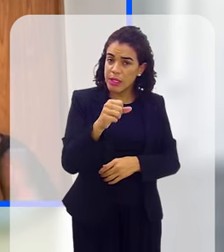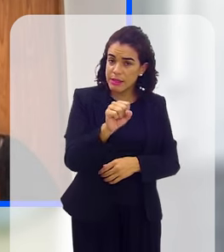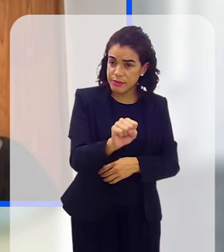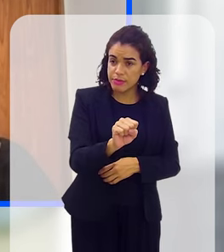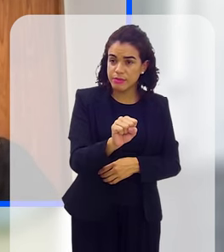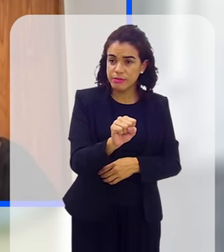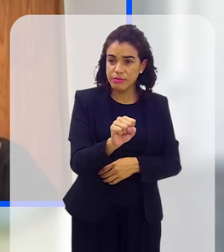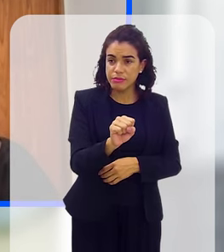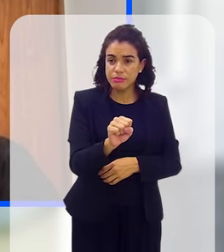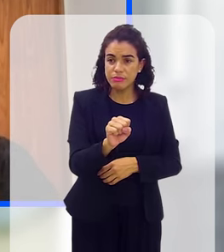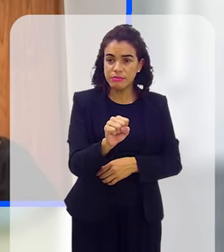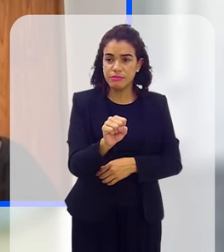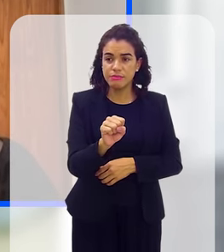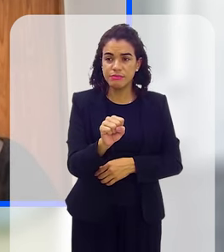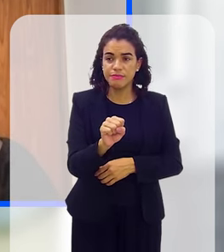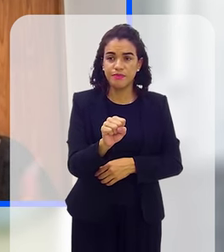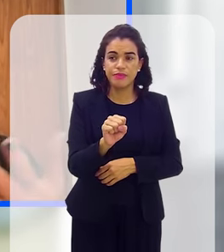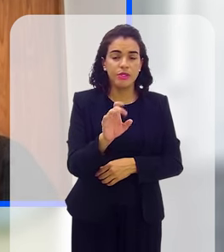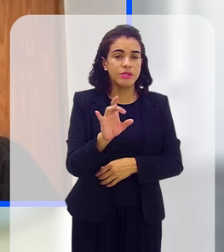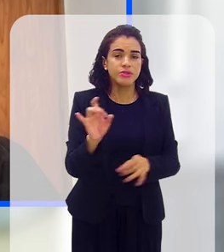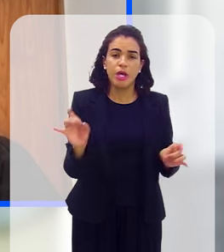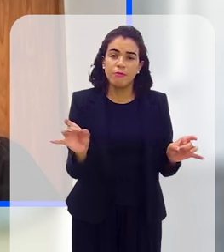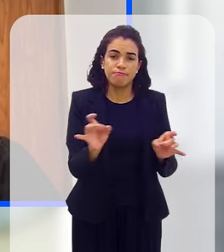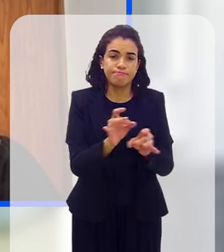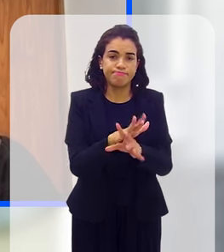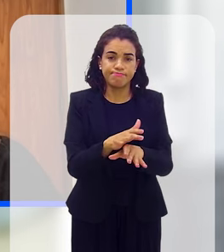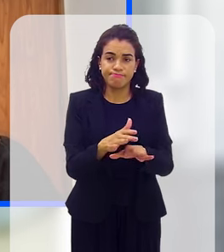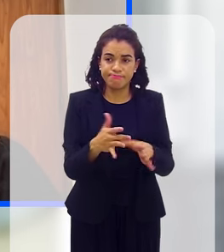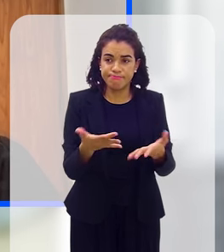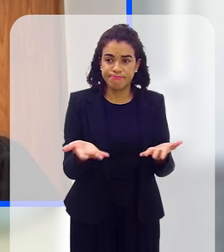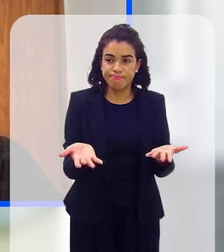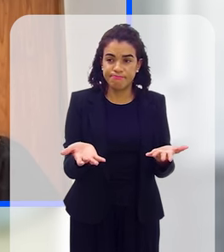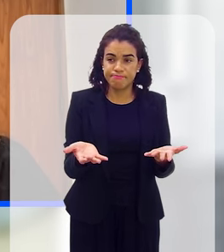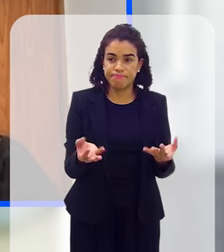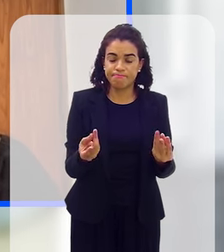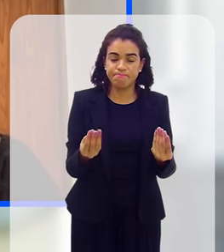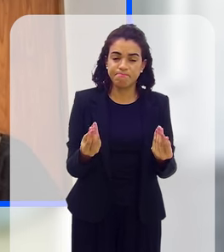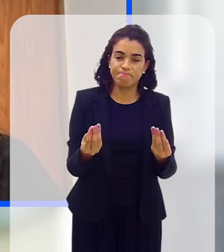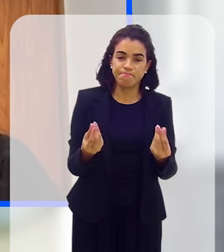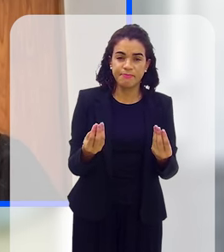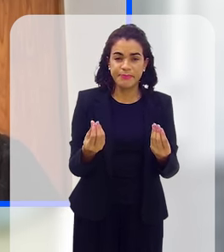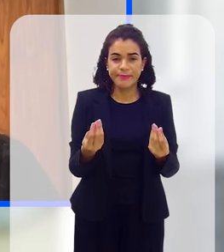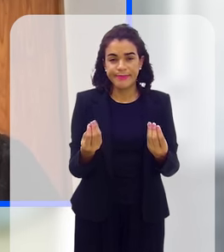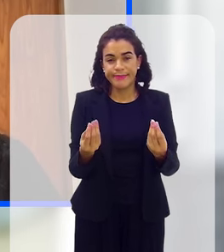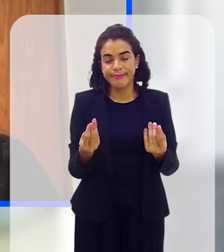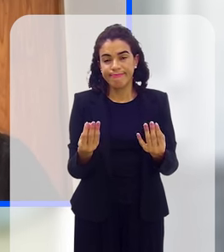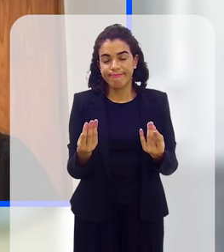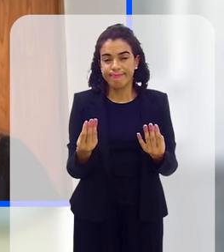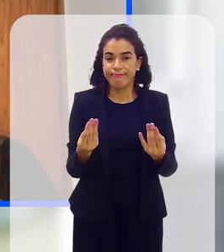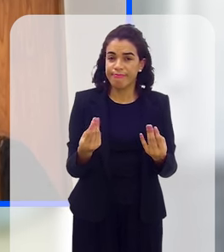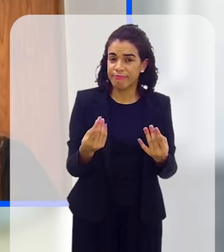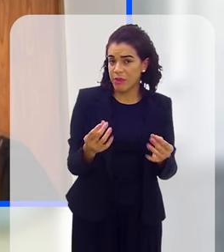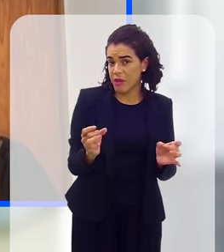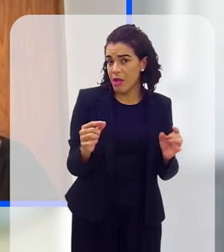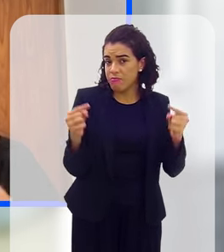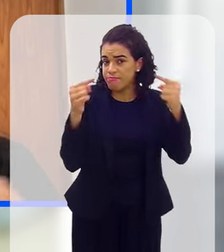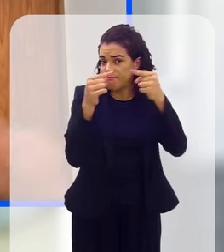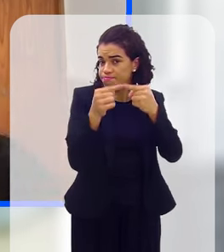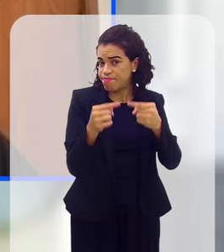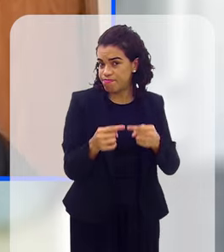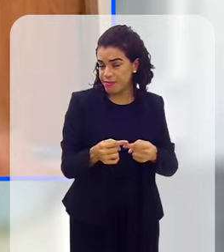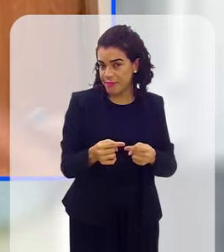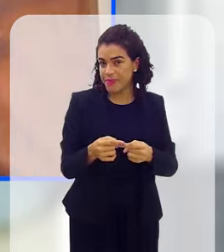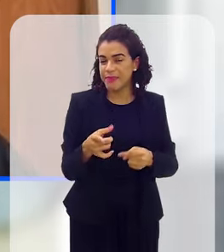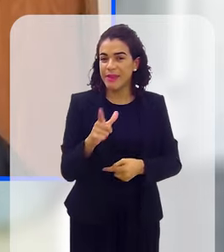o GF, é completamente ajustado. Você